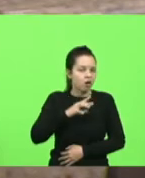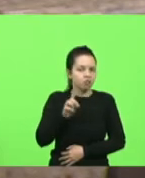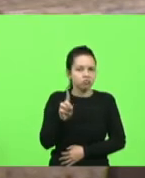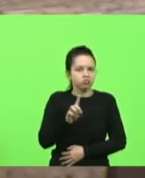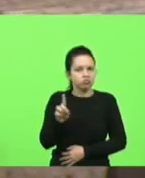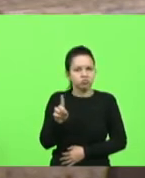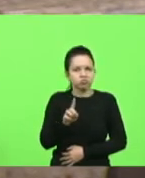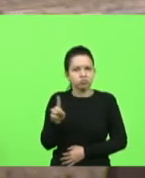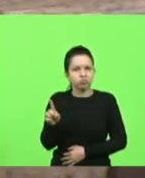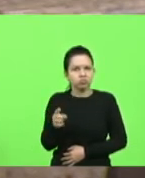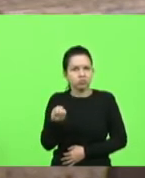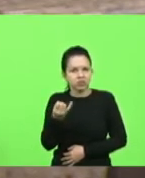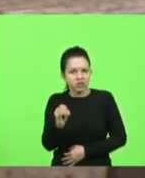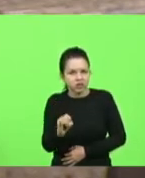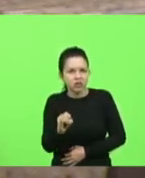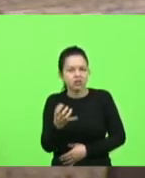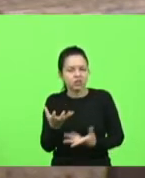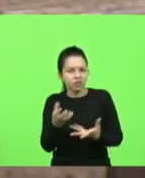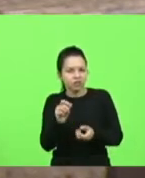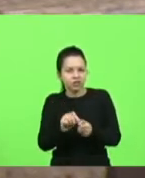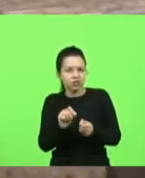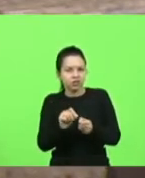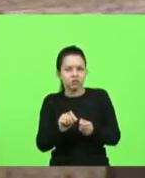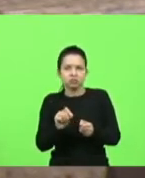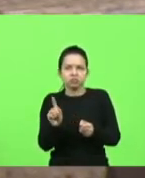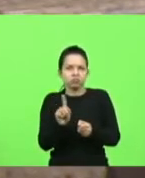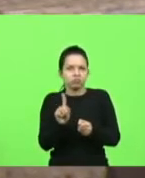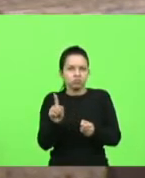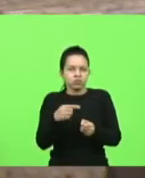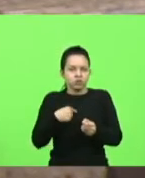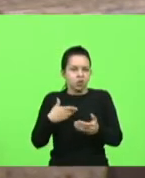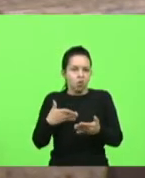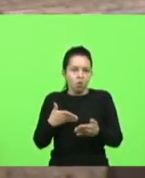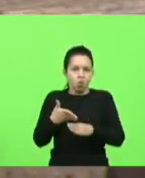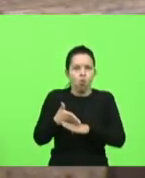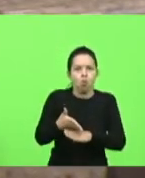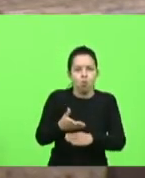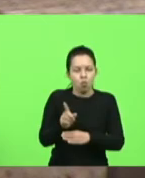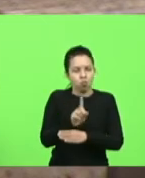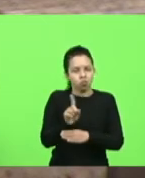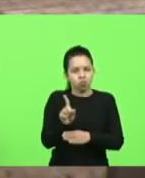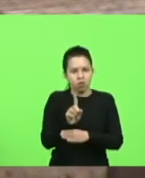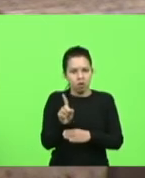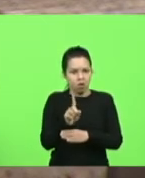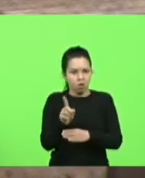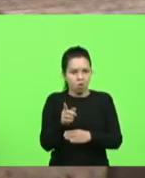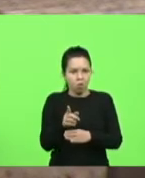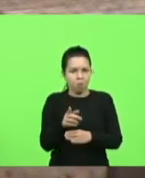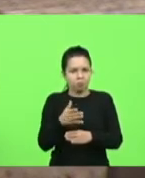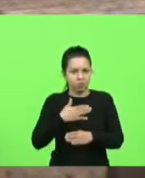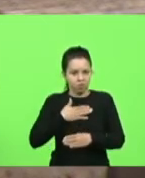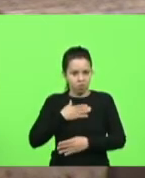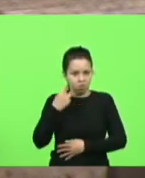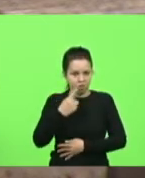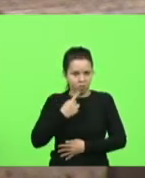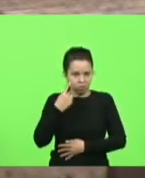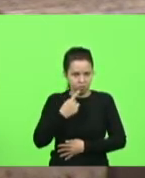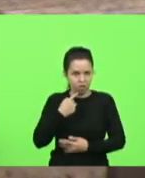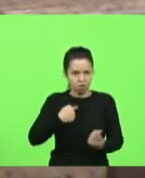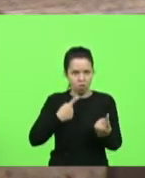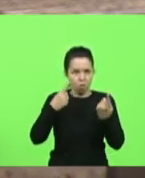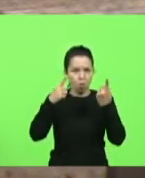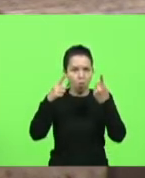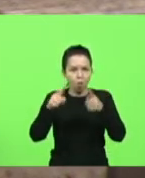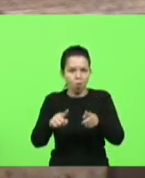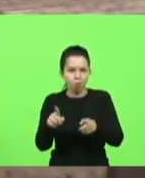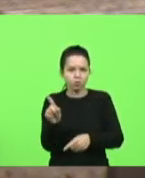que se quiser fazer faz eu não impeço não tenho porquê não vou usar os meus meios de deputado para ser contra isso aqui